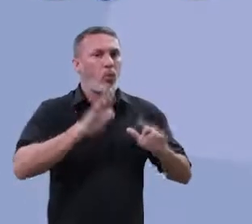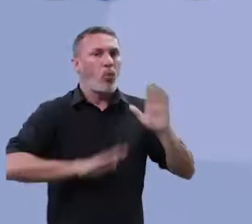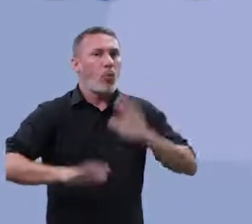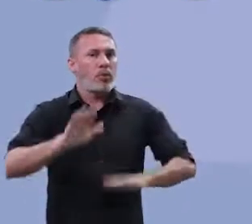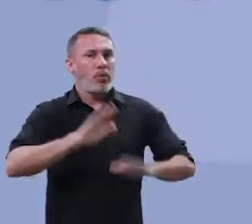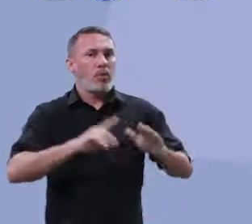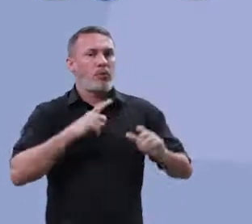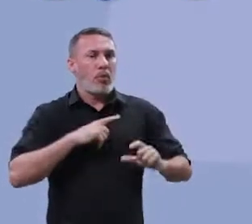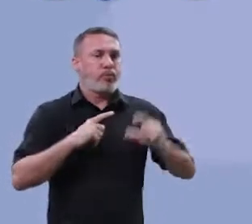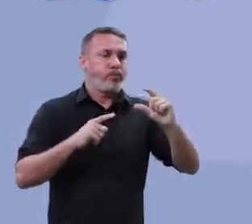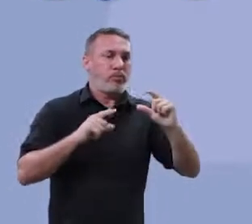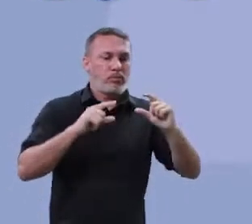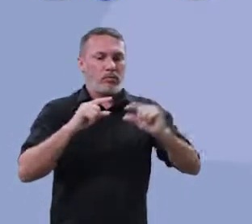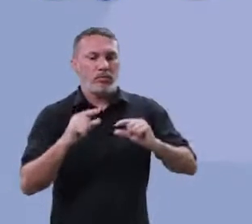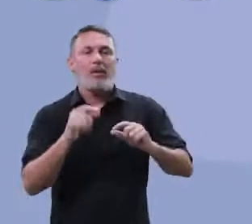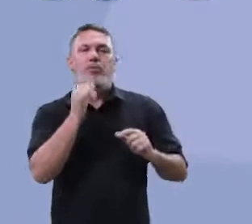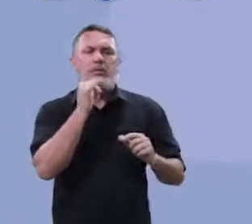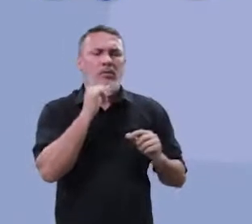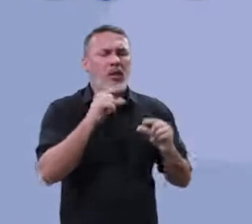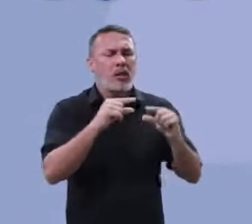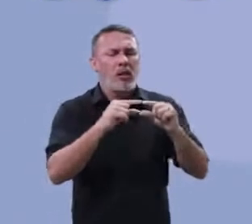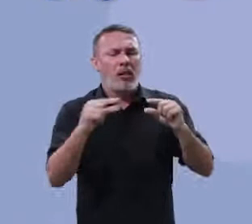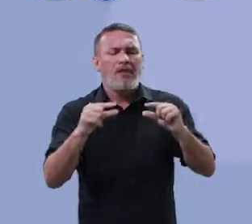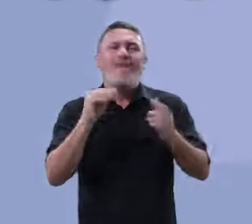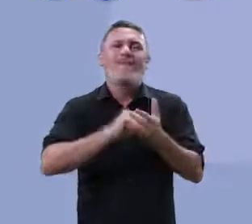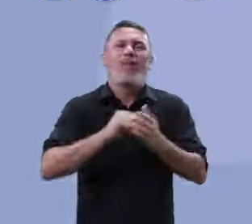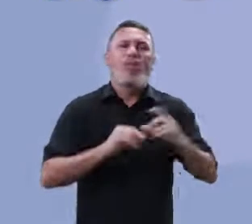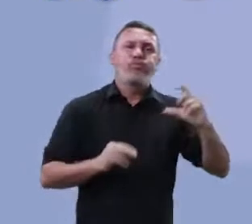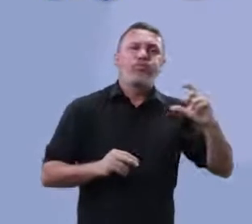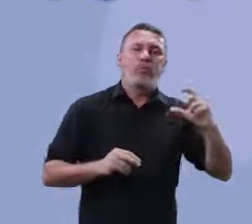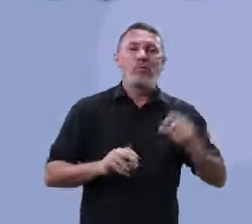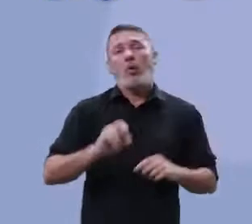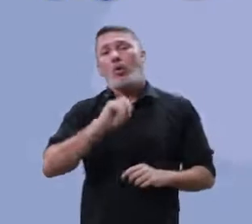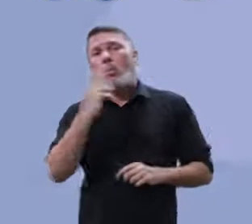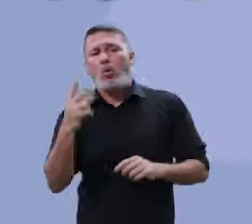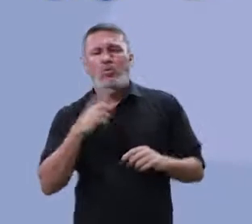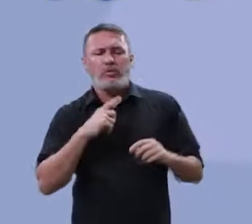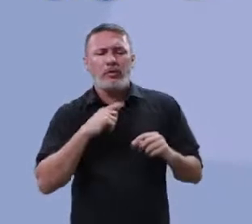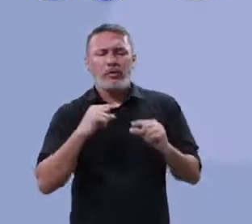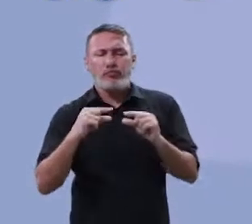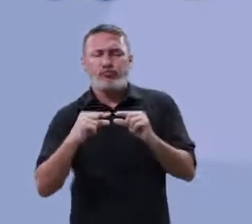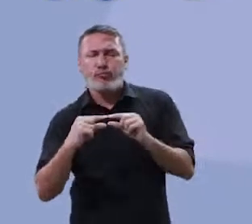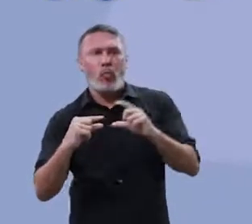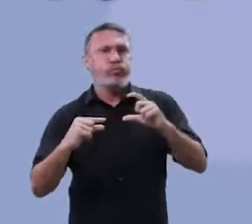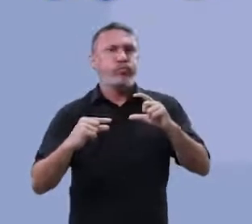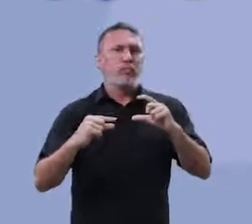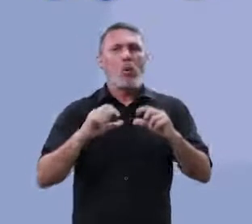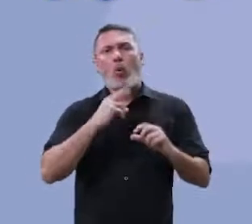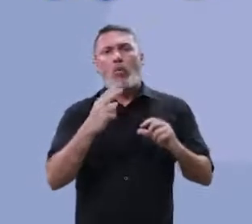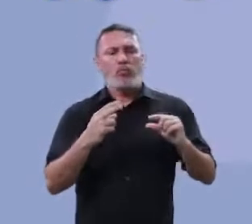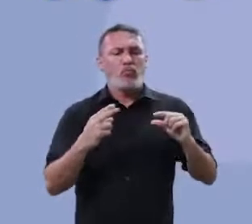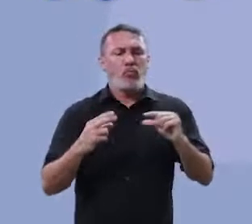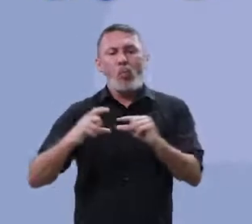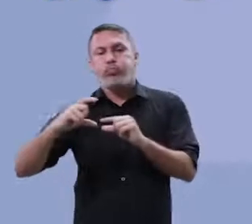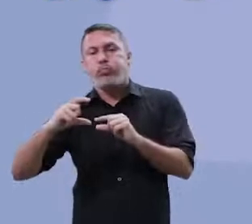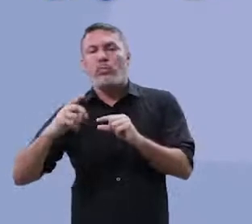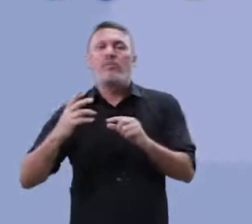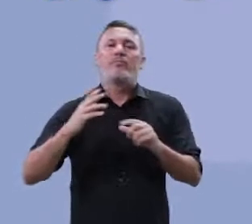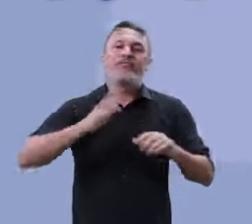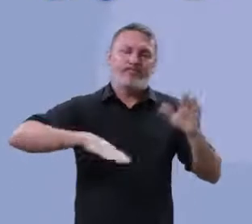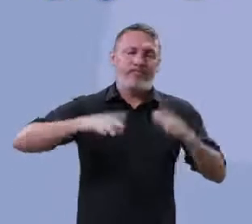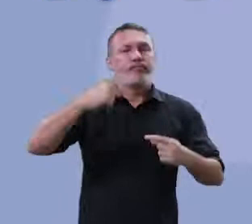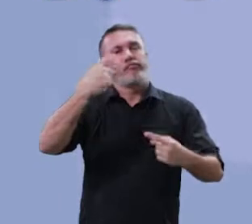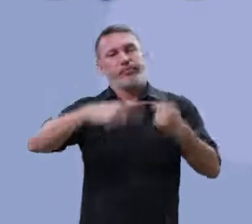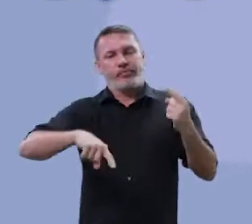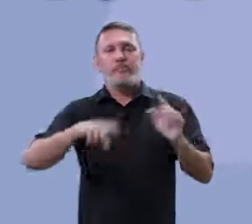A ausência de uma letra maiúscula ou a presença de uma minúscula onde não deveria vai ser considerado um